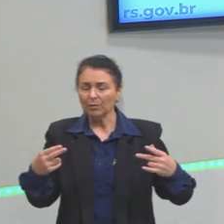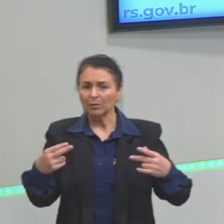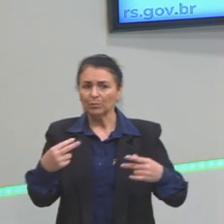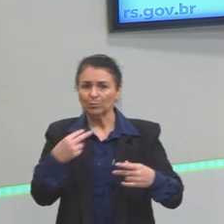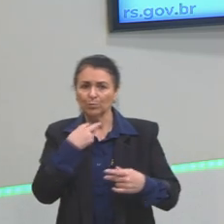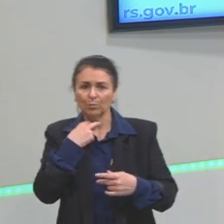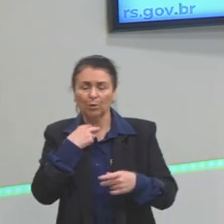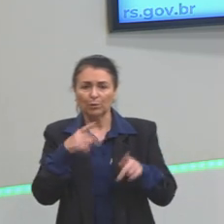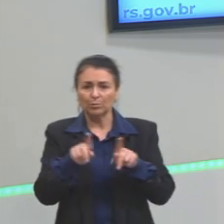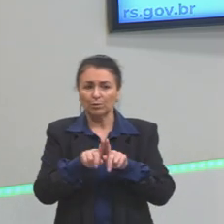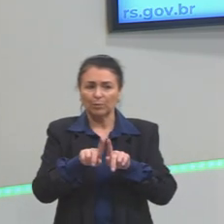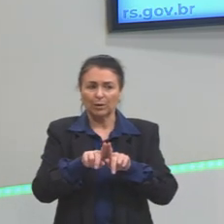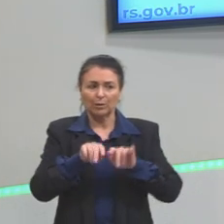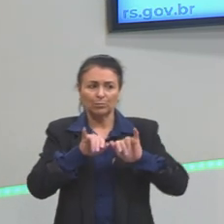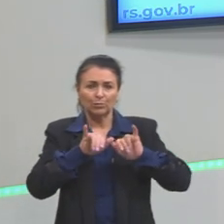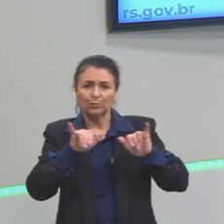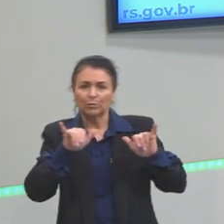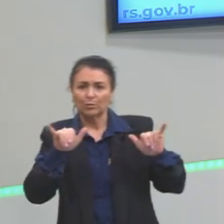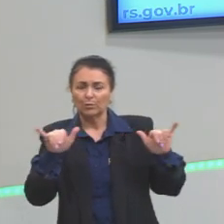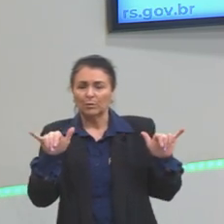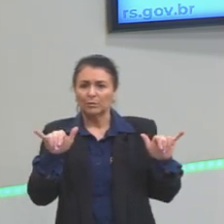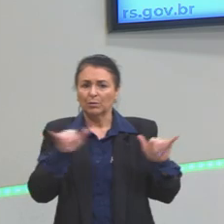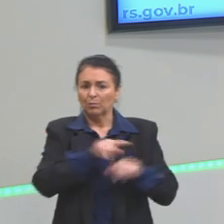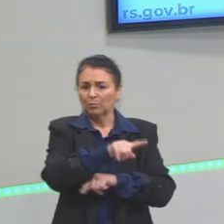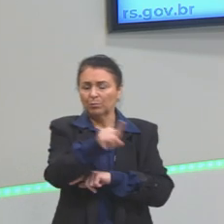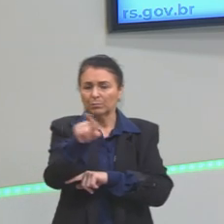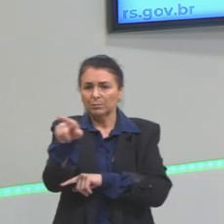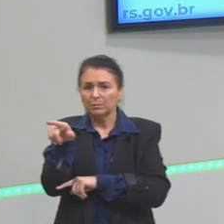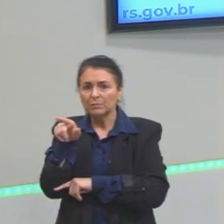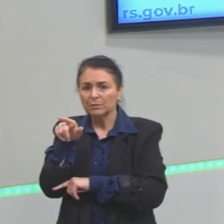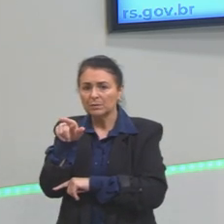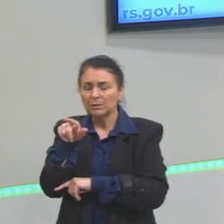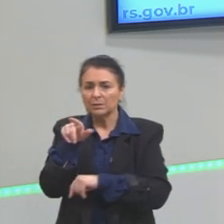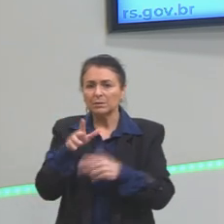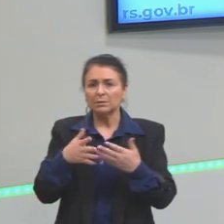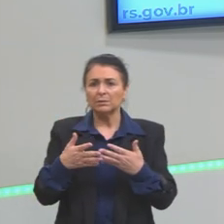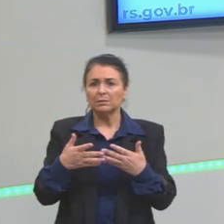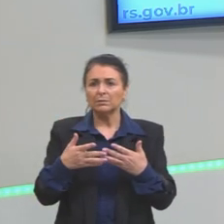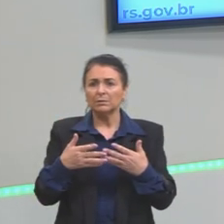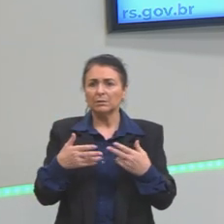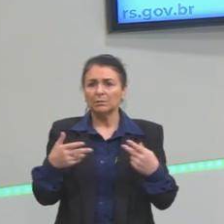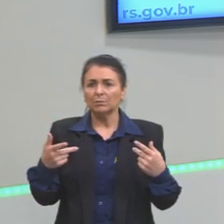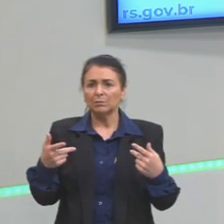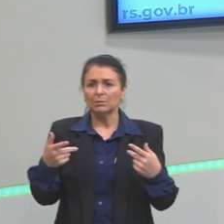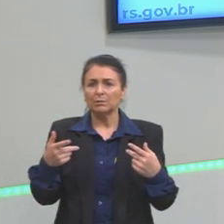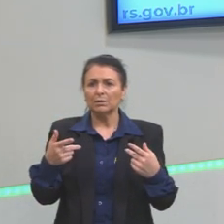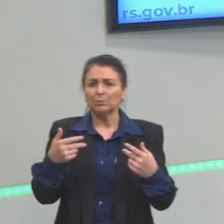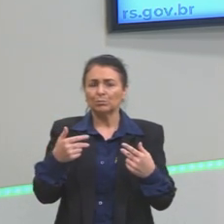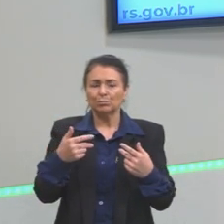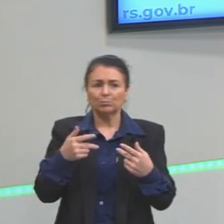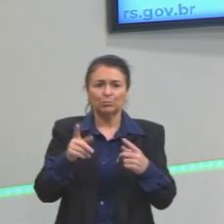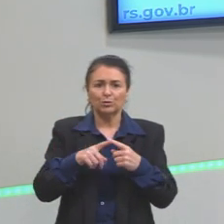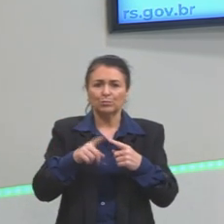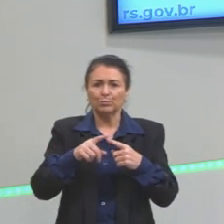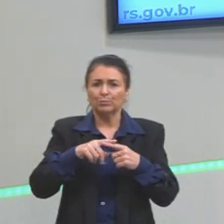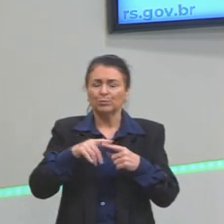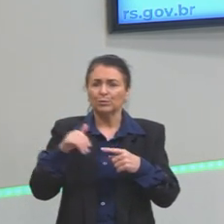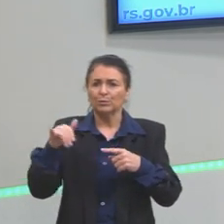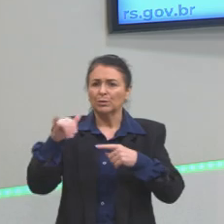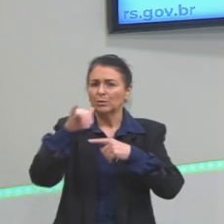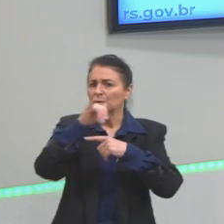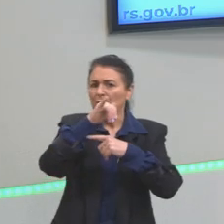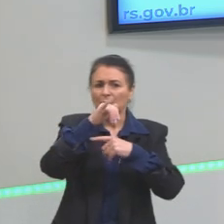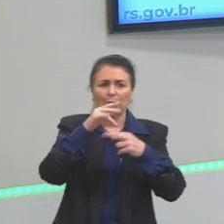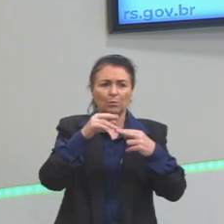informação, dar um conselho sobre o motor da aviação, ou o motor de um caminhão, enfim.